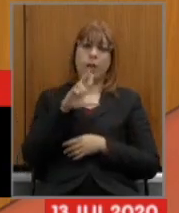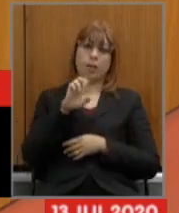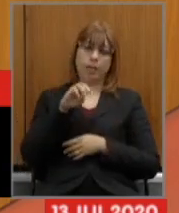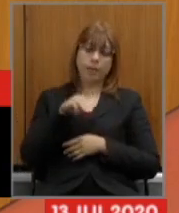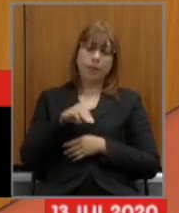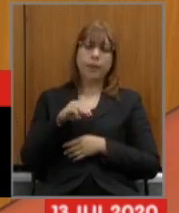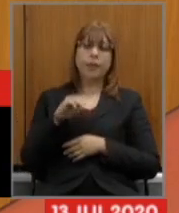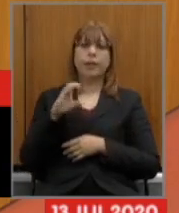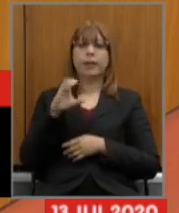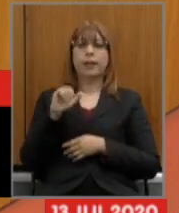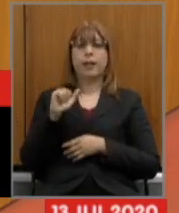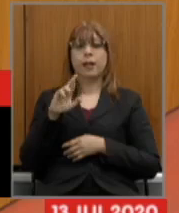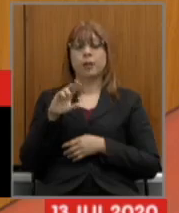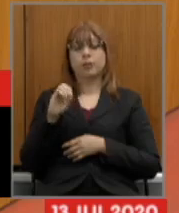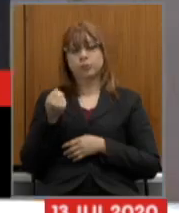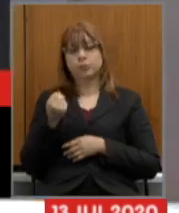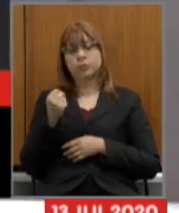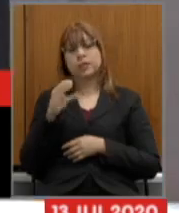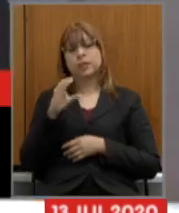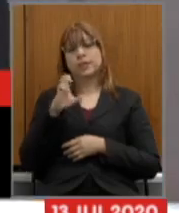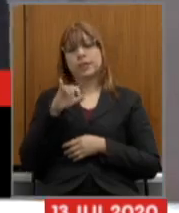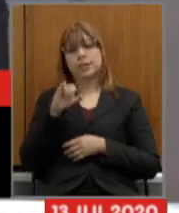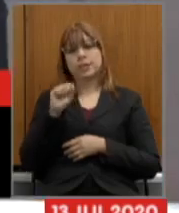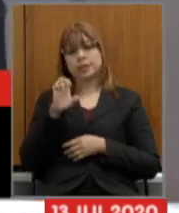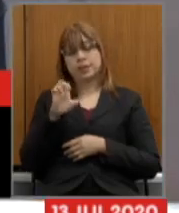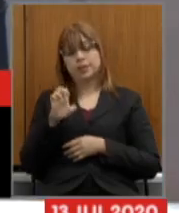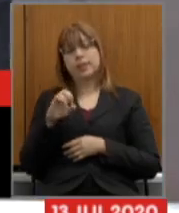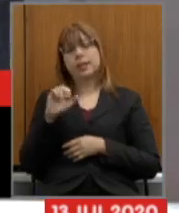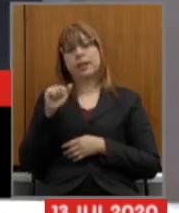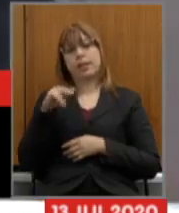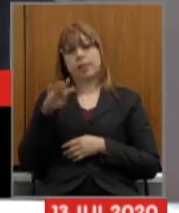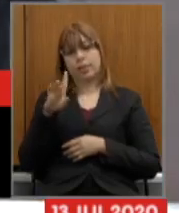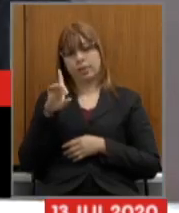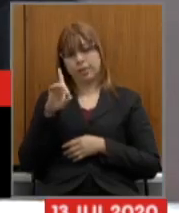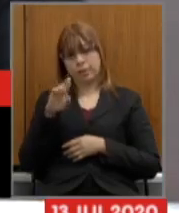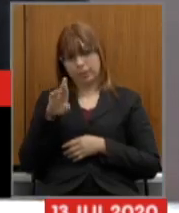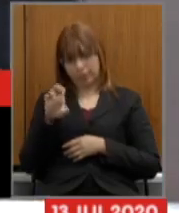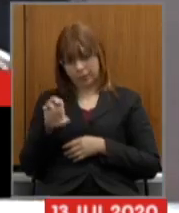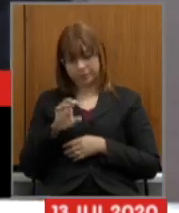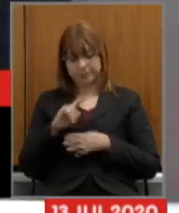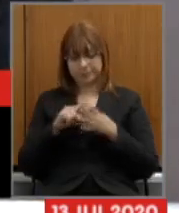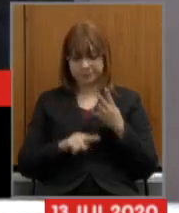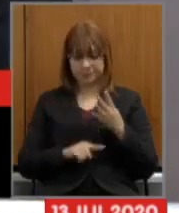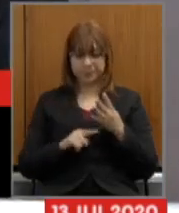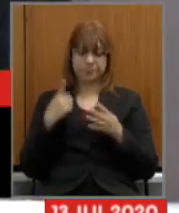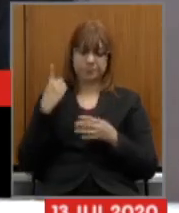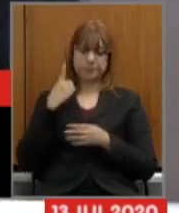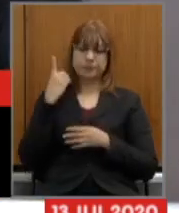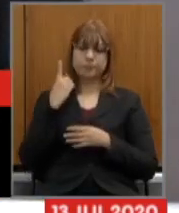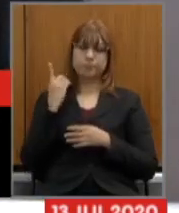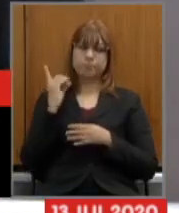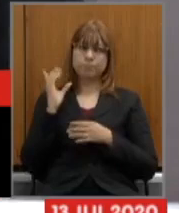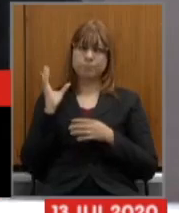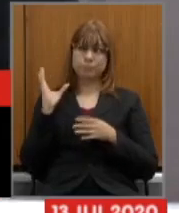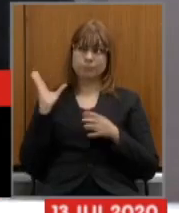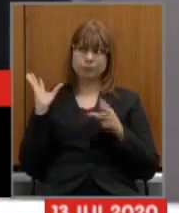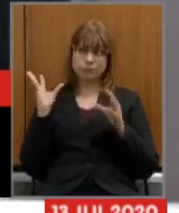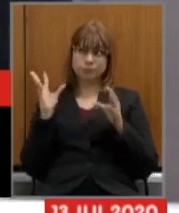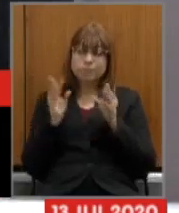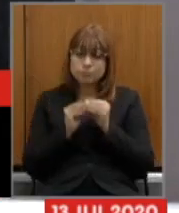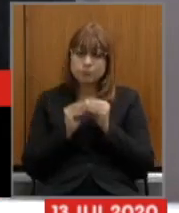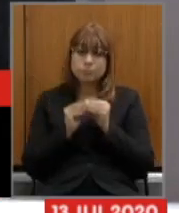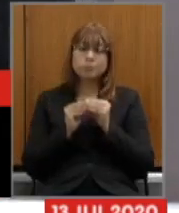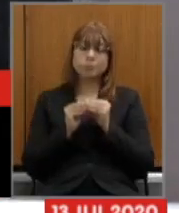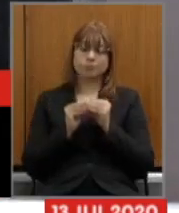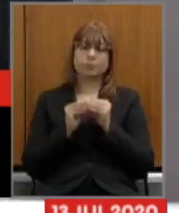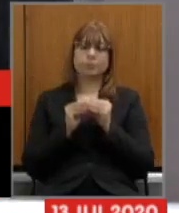Pimenta deputada Celise Laviola e deputado André Quintão fazendo um apanhado geral das falas dos